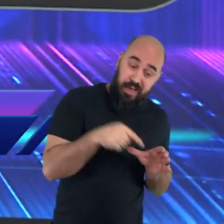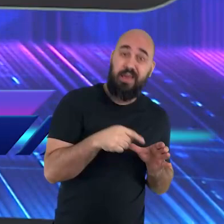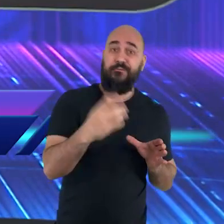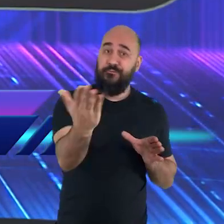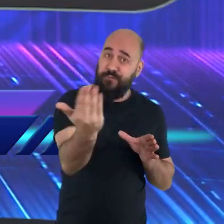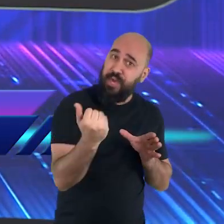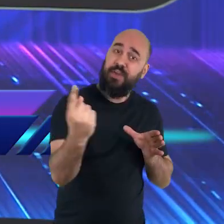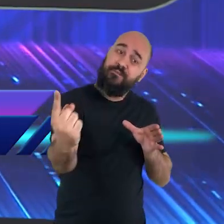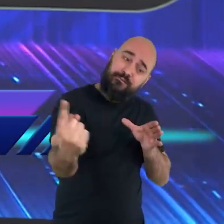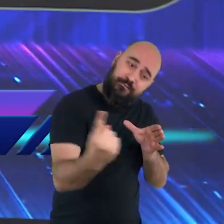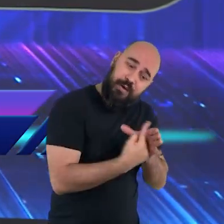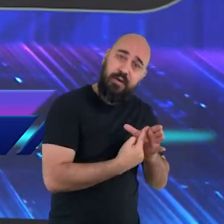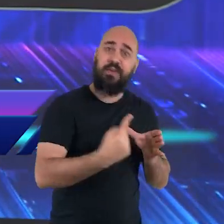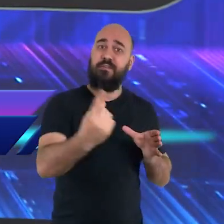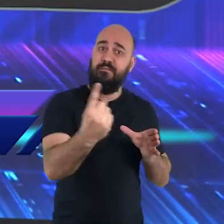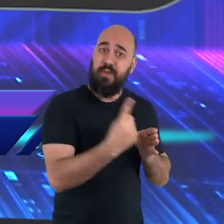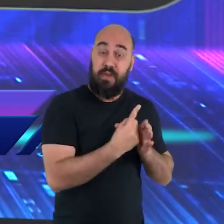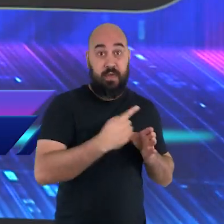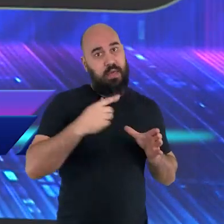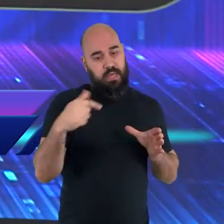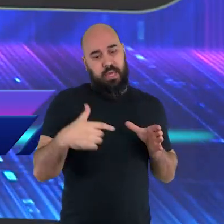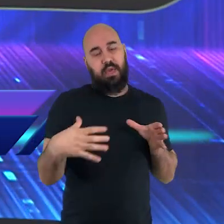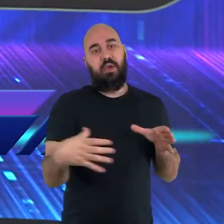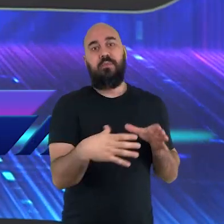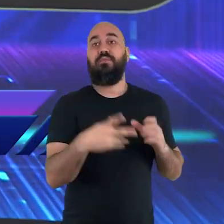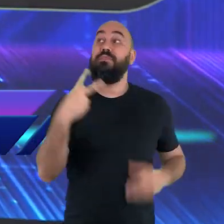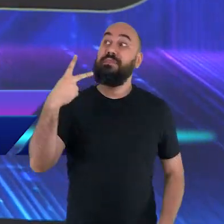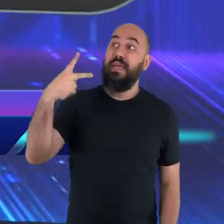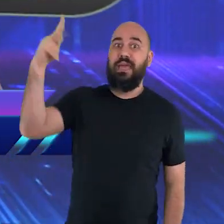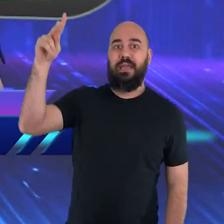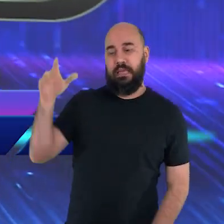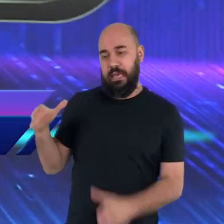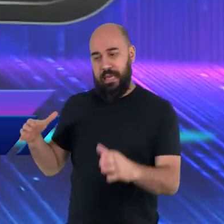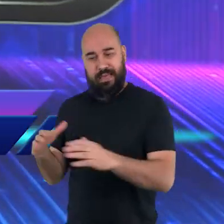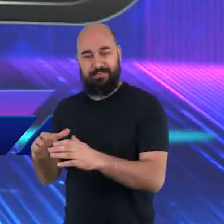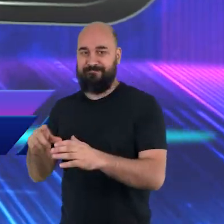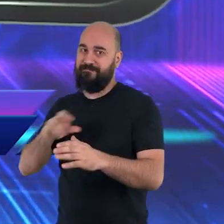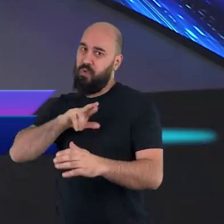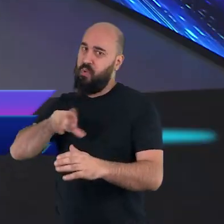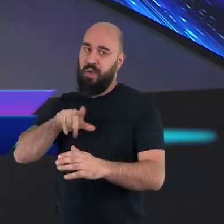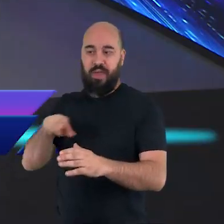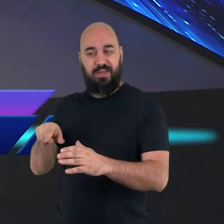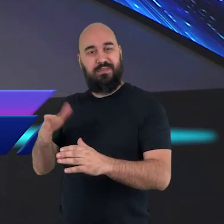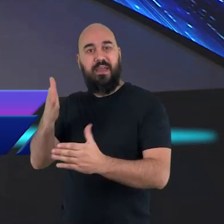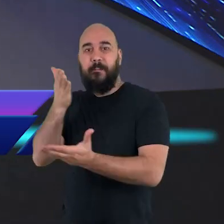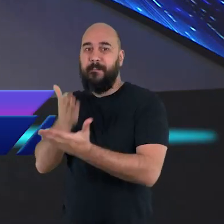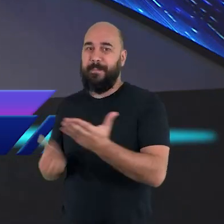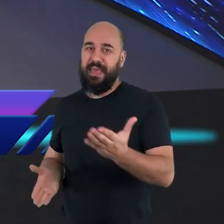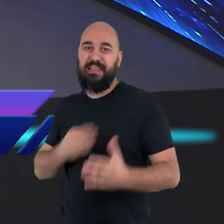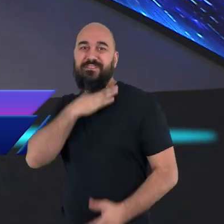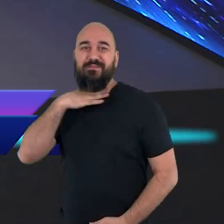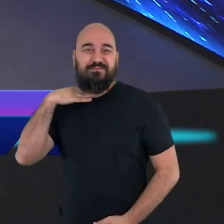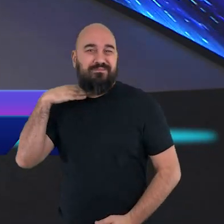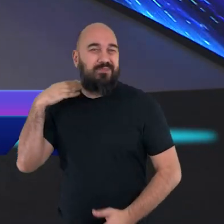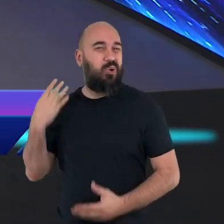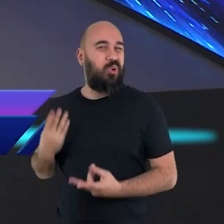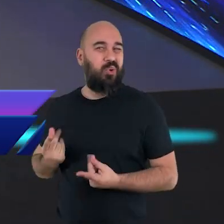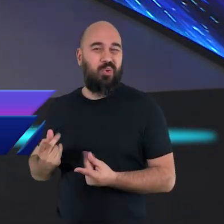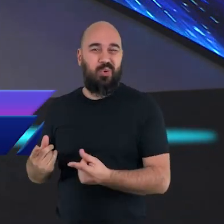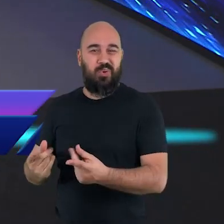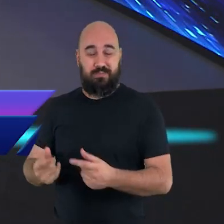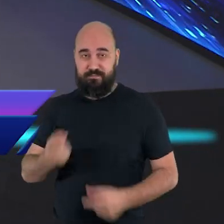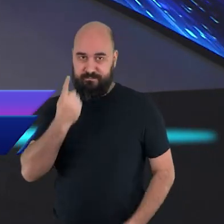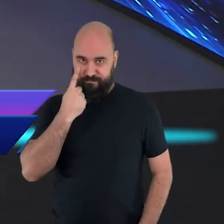serão salvos e aqueles que se perderão. Veja, Apocalipse capítulo 14. A partir do verso 14, nós